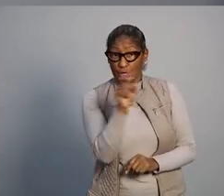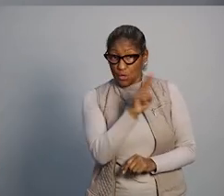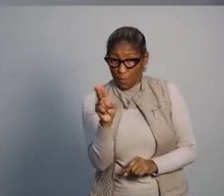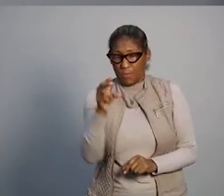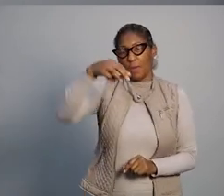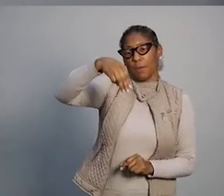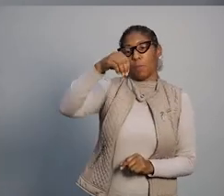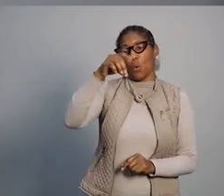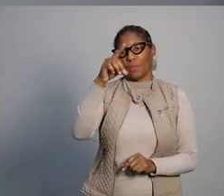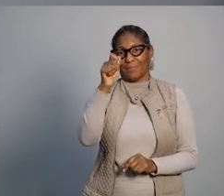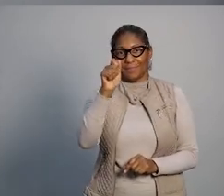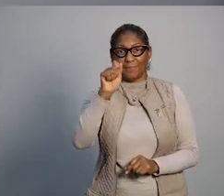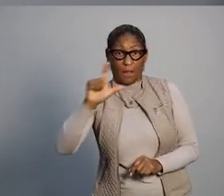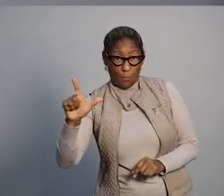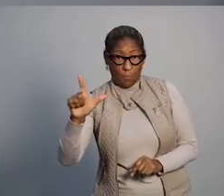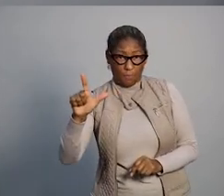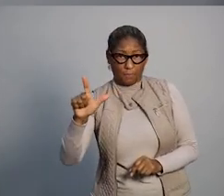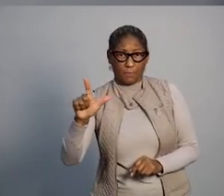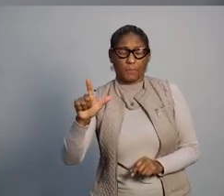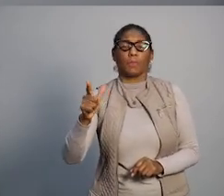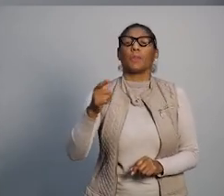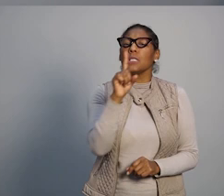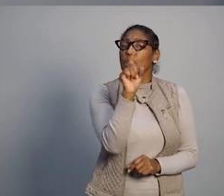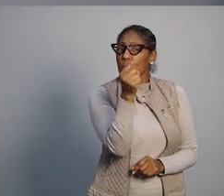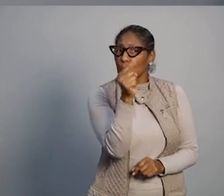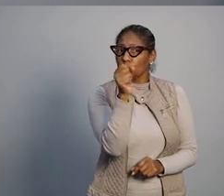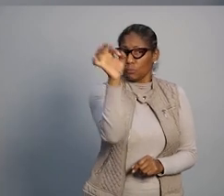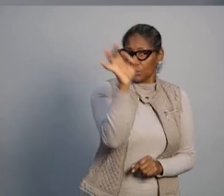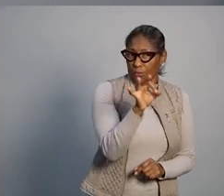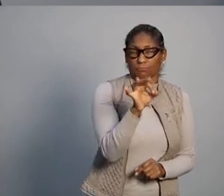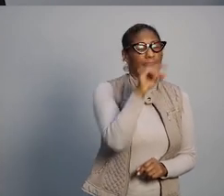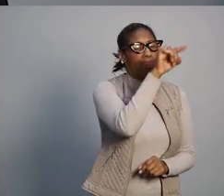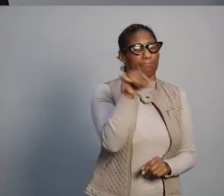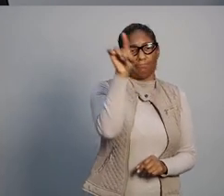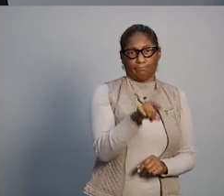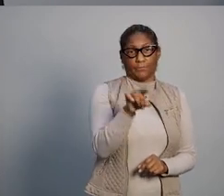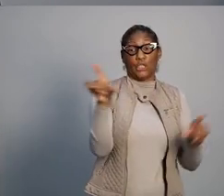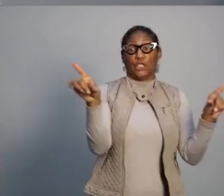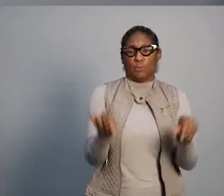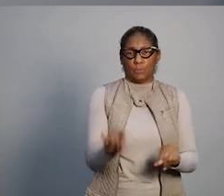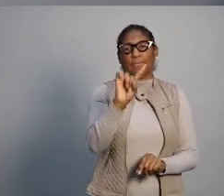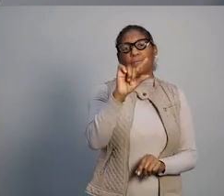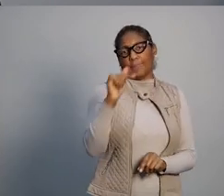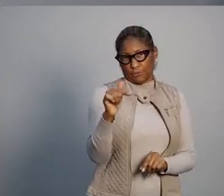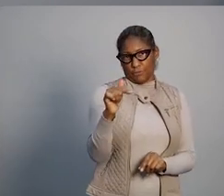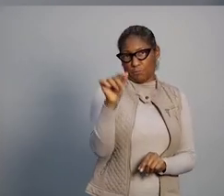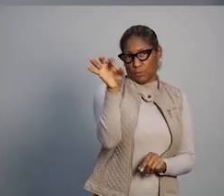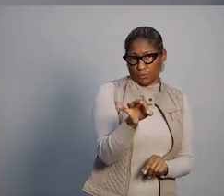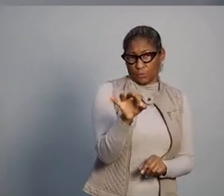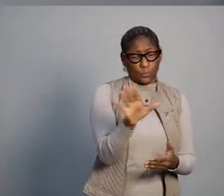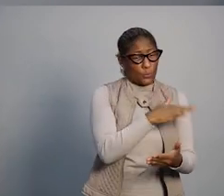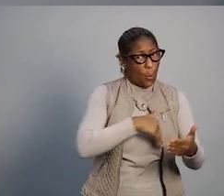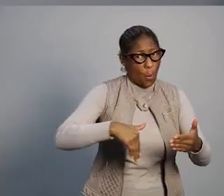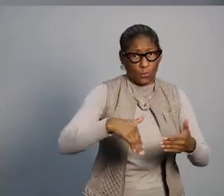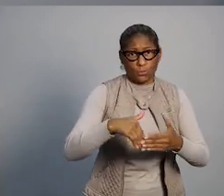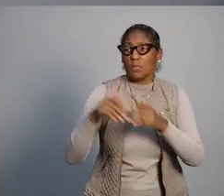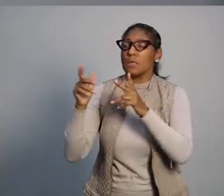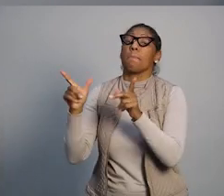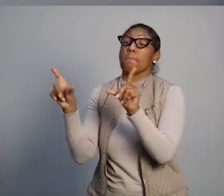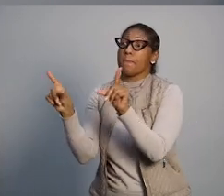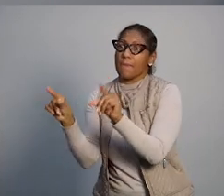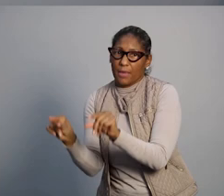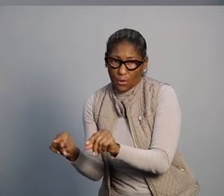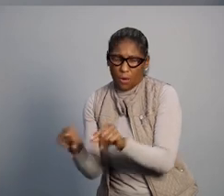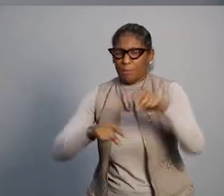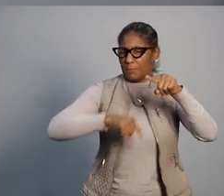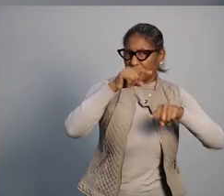ou alíquota modal, como é conhecida, de 18% para 17%, fazendo com que todos os setores e produtos tenham